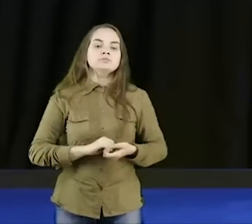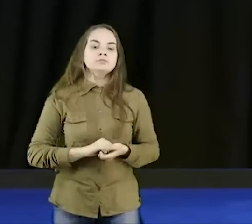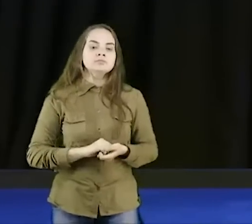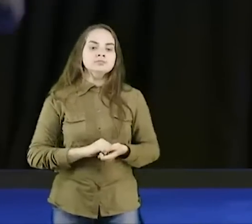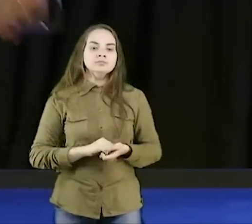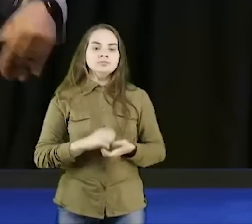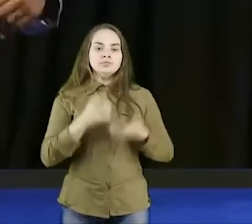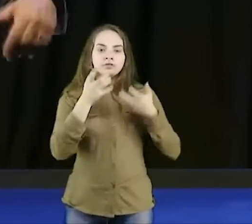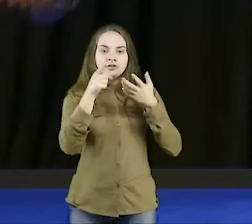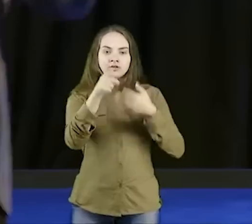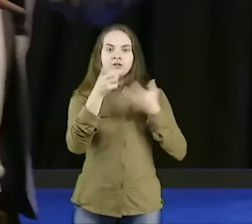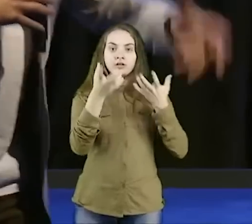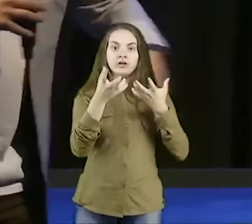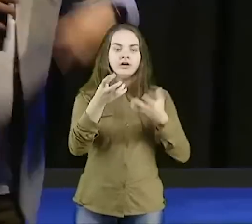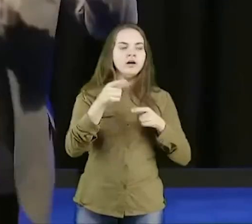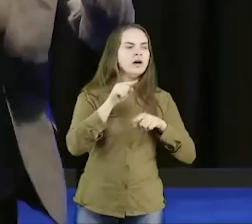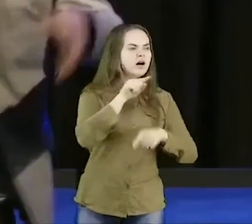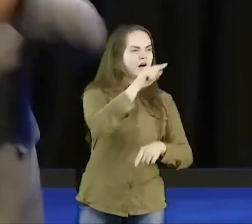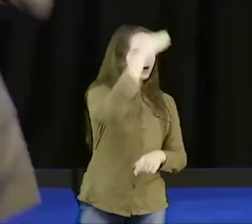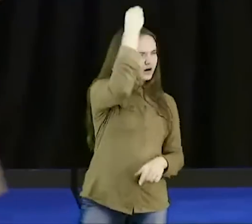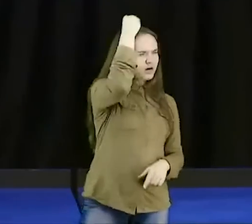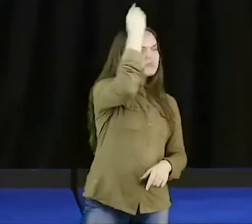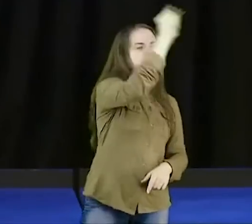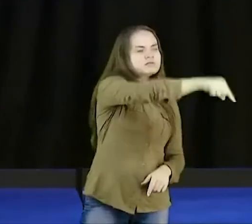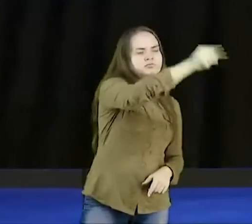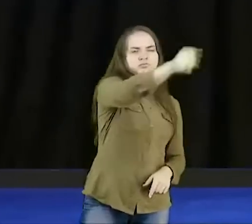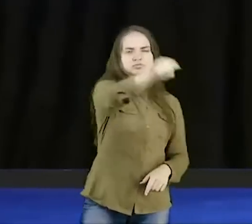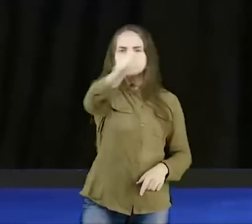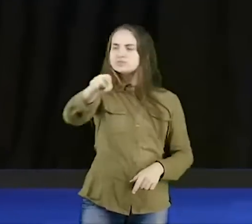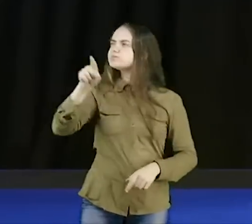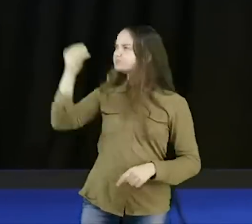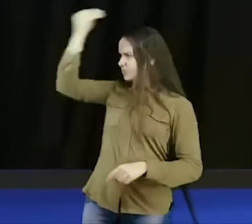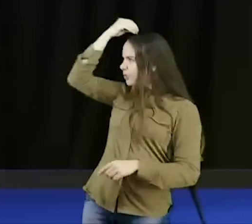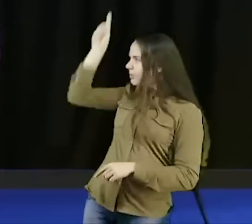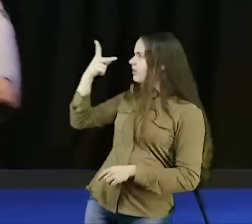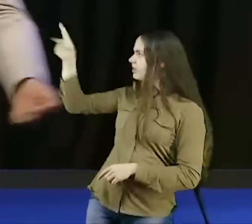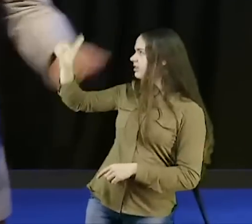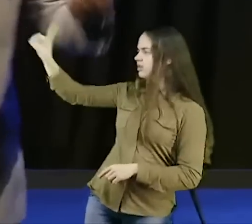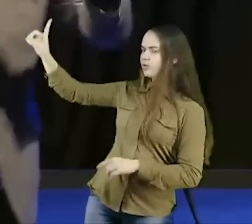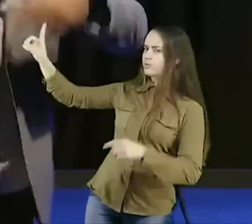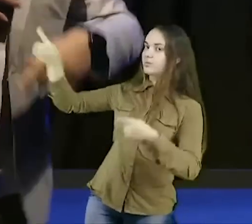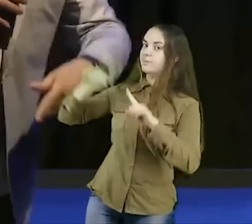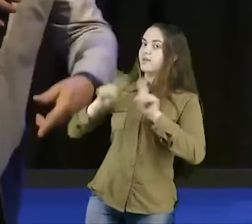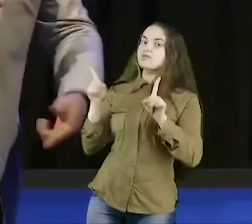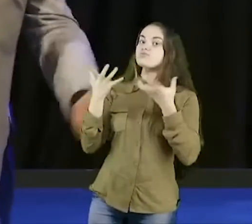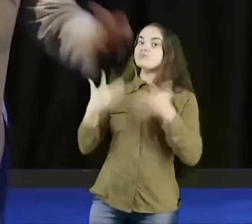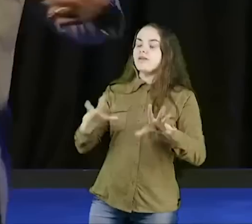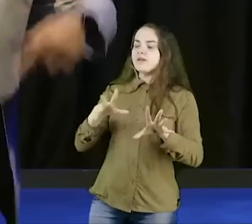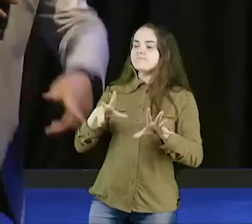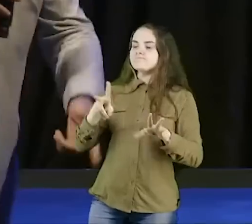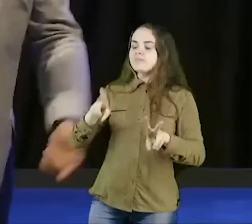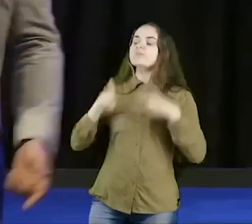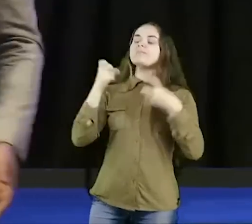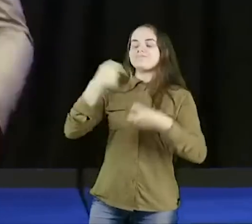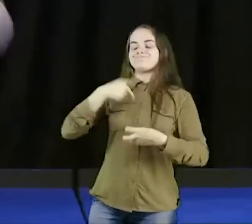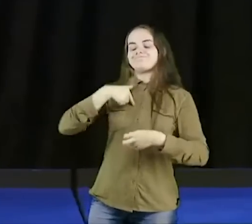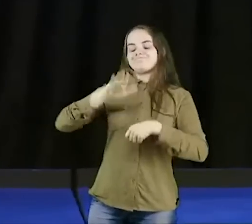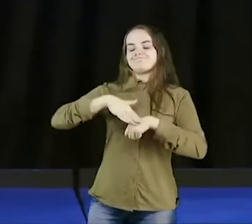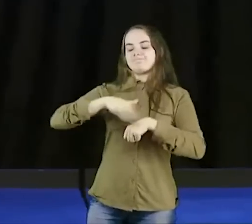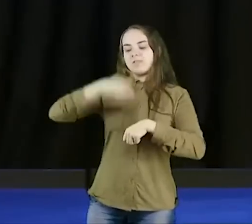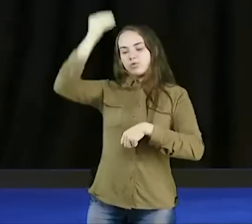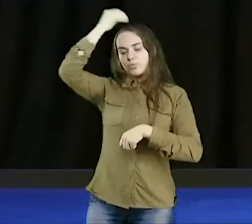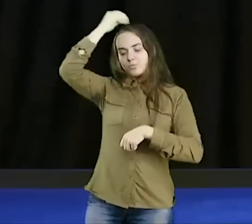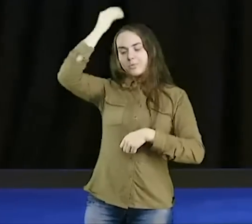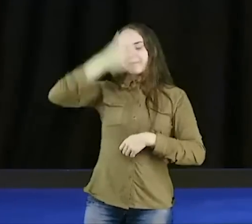você quer colocar a culpa nas coisas, nas pessoas, em Deus, mas você não quer falar assim, fui eu que errei, e eu tenho que consertar,